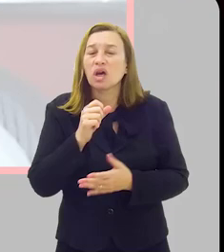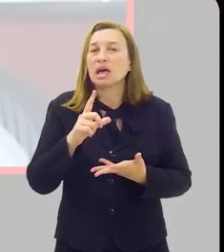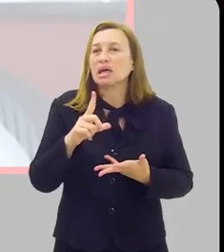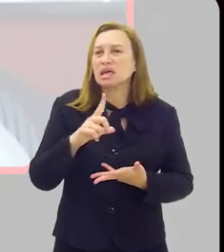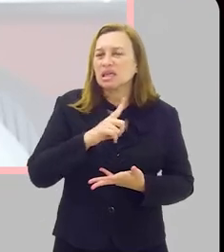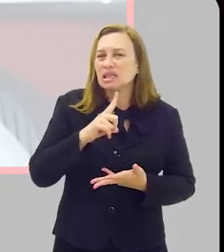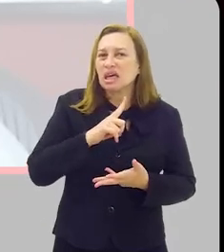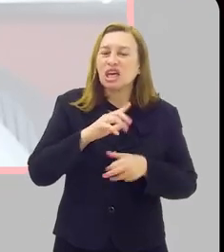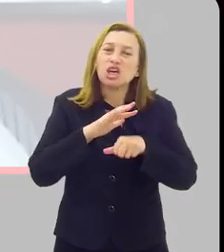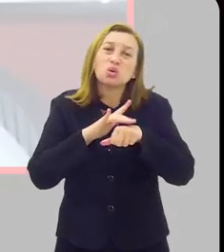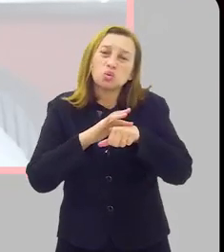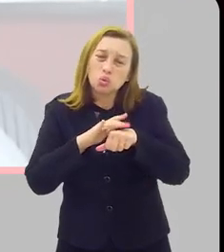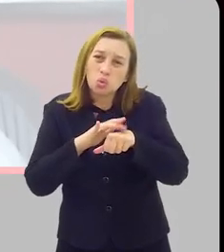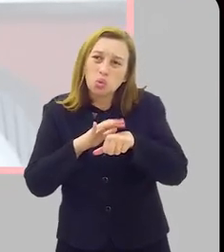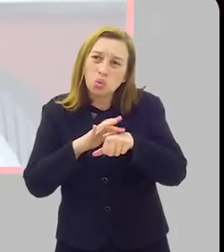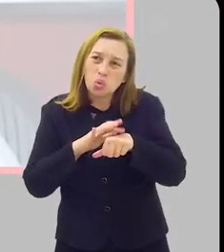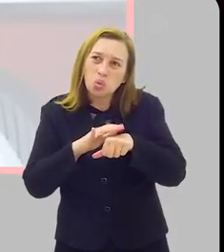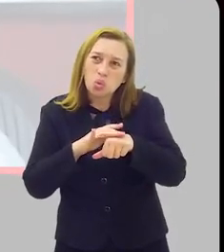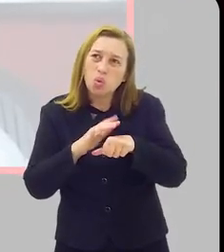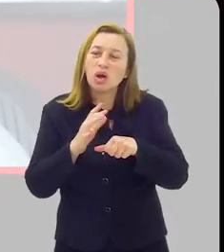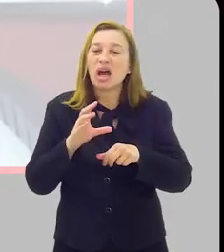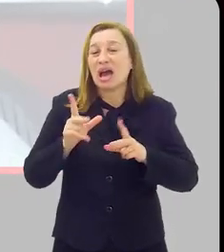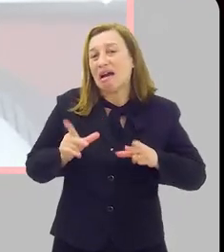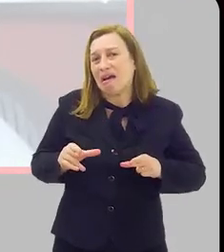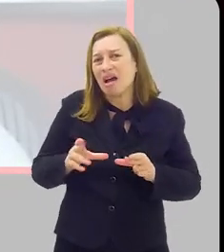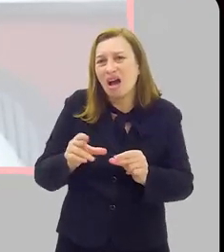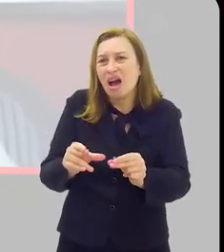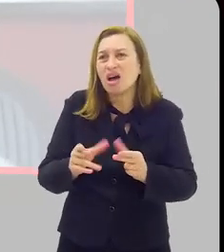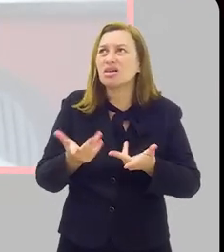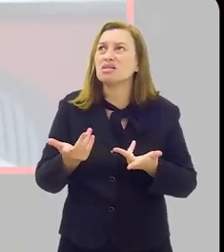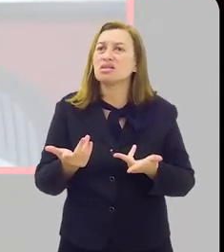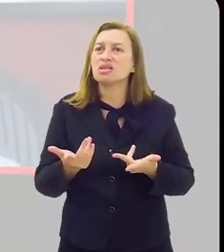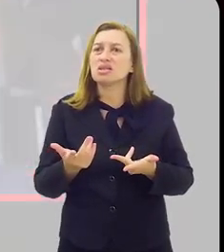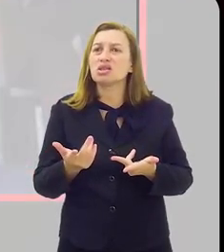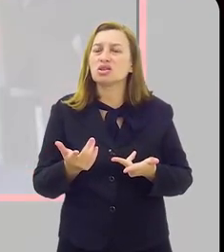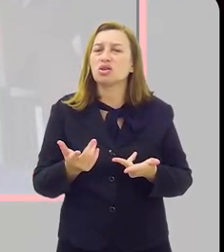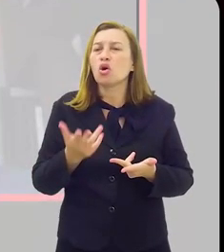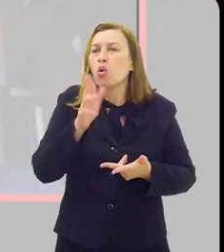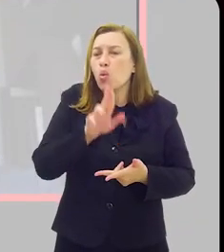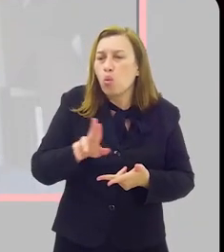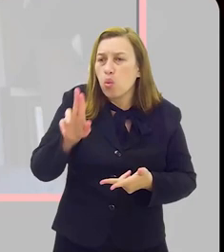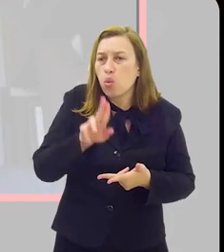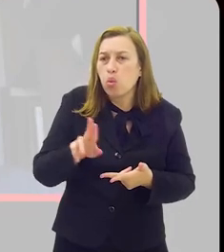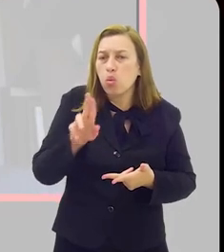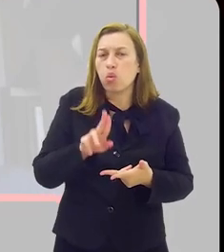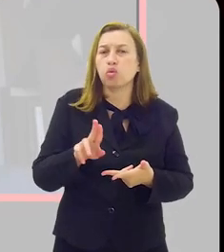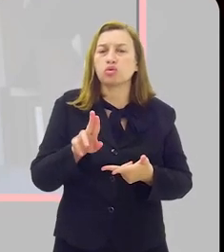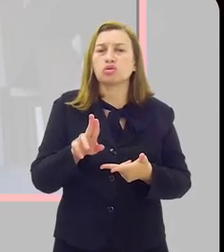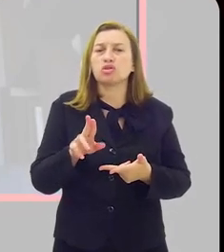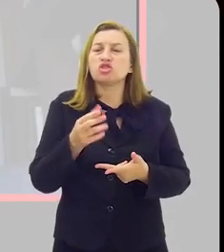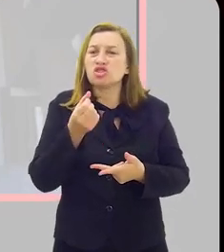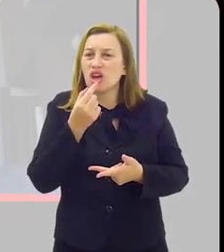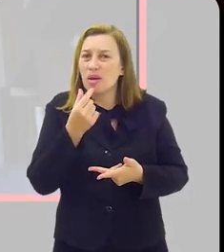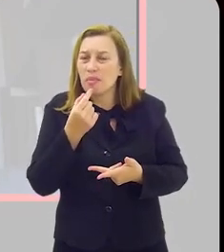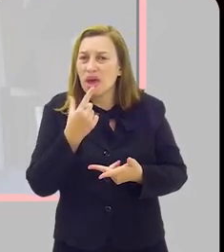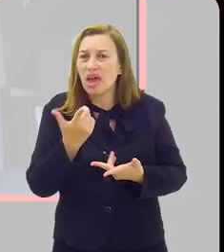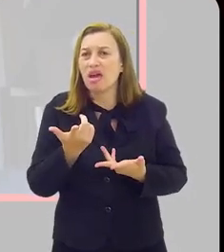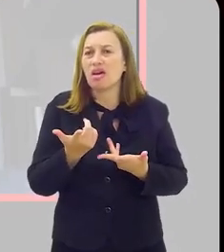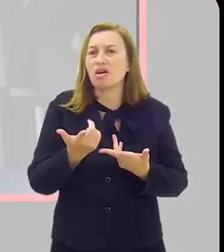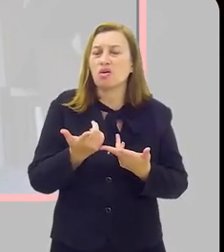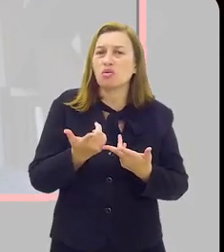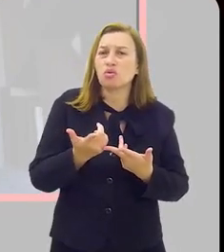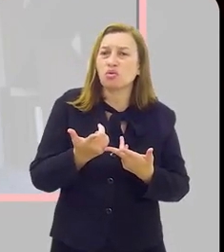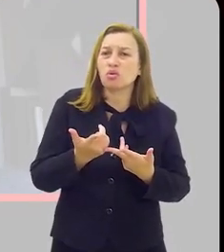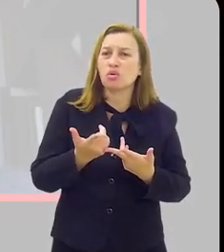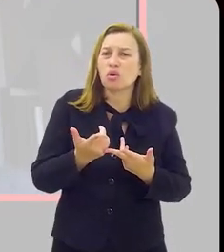portador de alguma comorbidade, está tratando câncer, está fazendo uso de medicamento imunossupressor, como